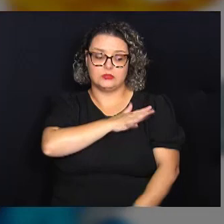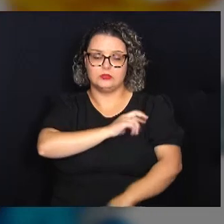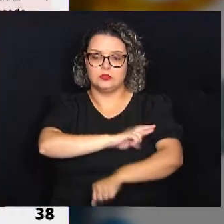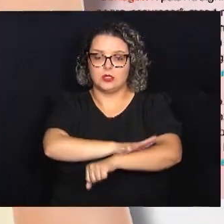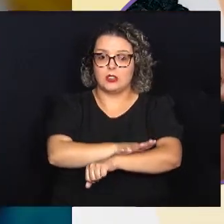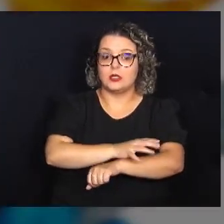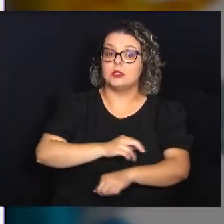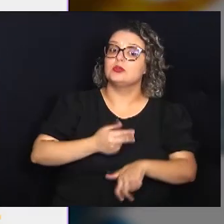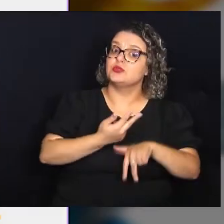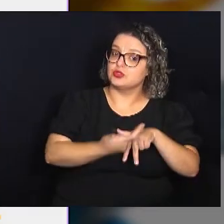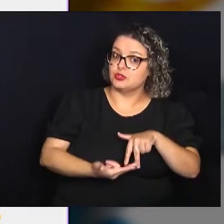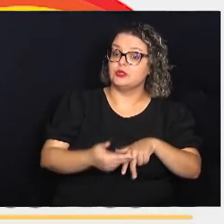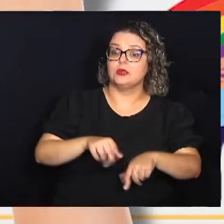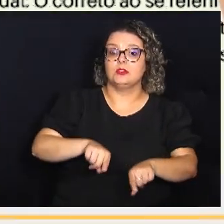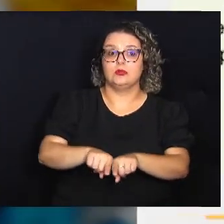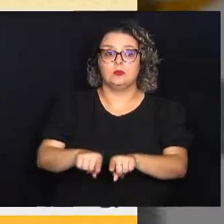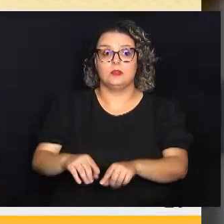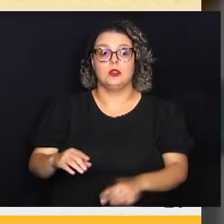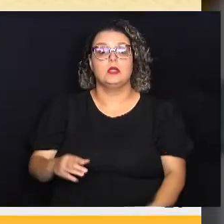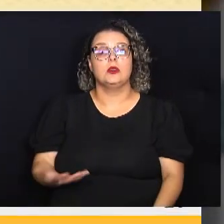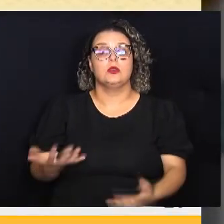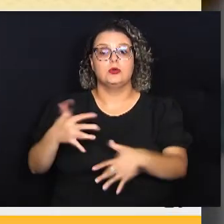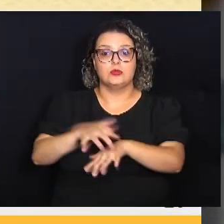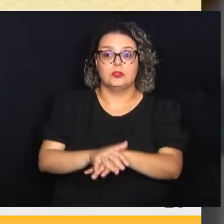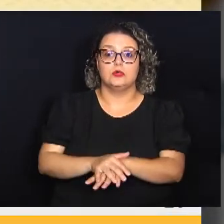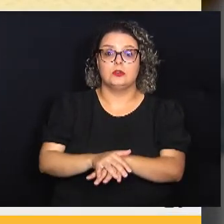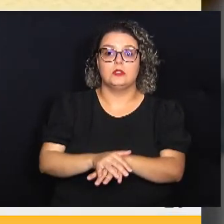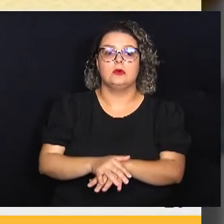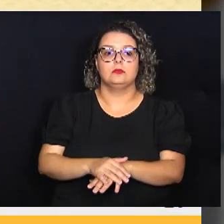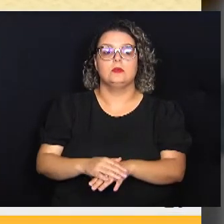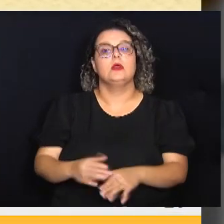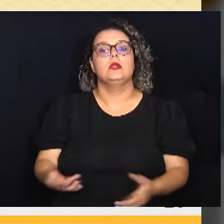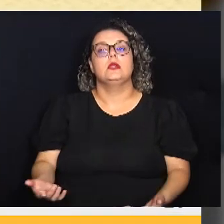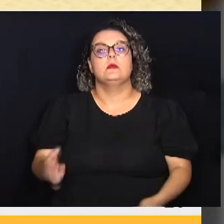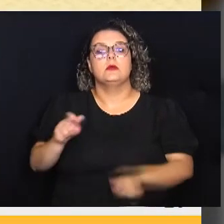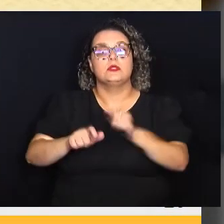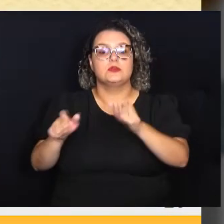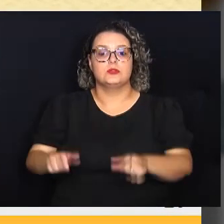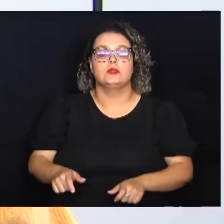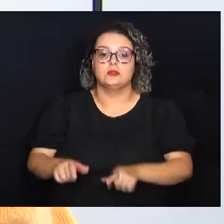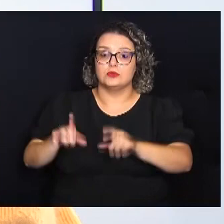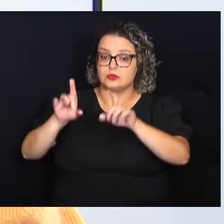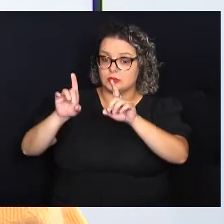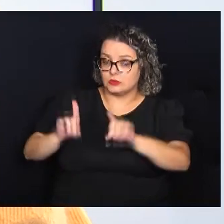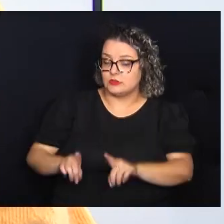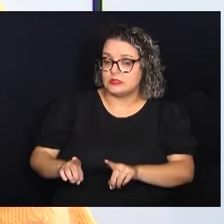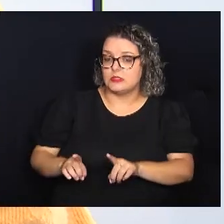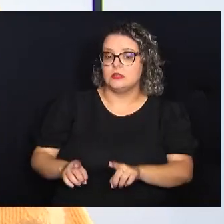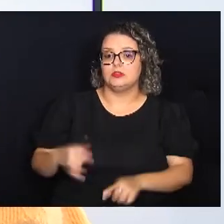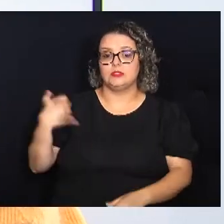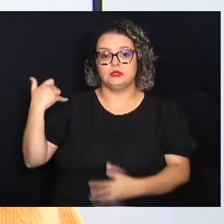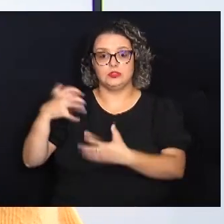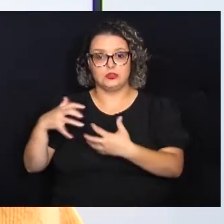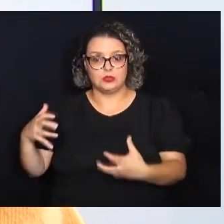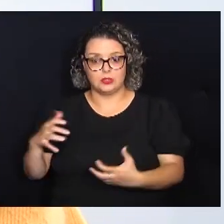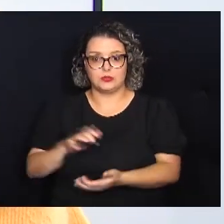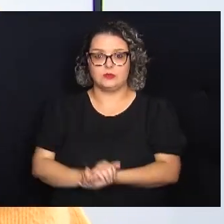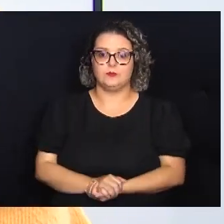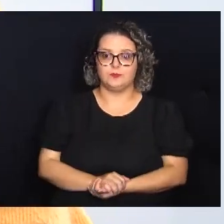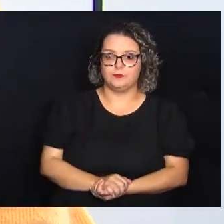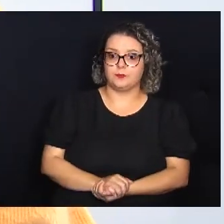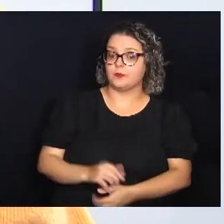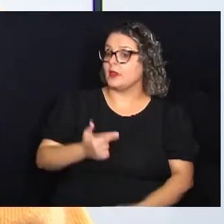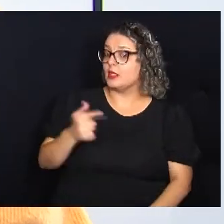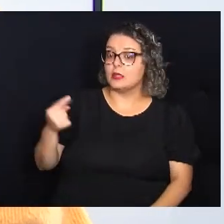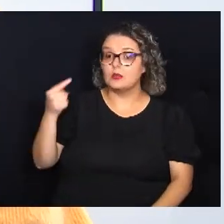discriminação racial e de gênero, inclusão e migração de pessoas com deficiência e de idosos. A gente precisa conscientizar as pessoas que